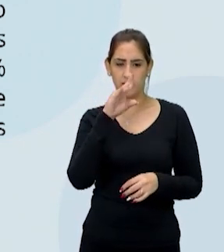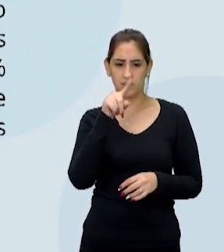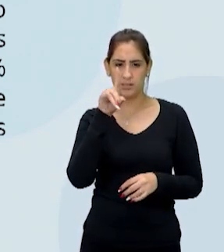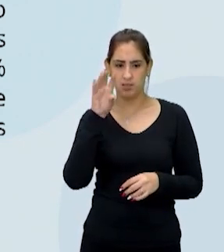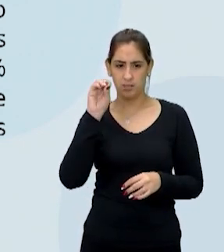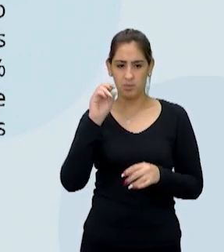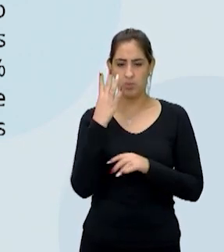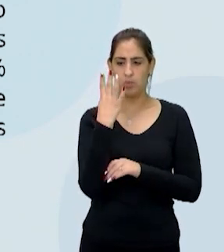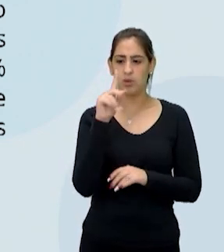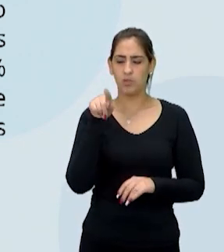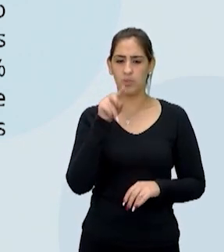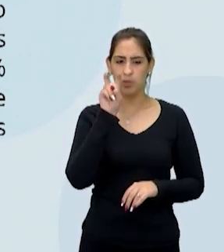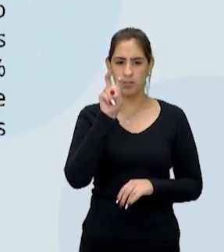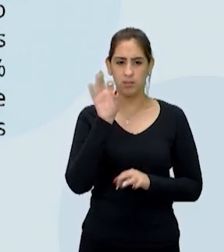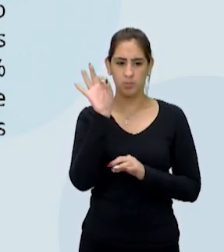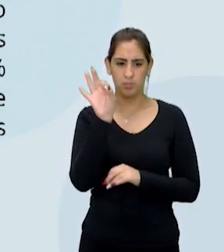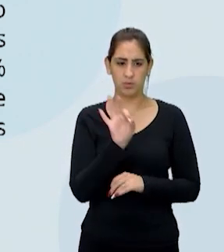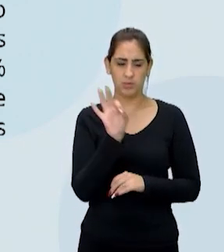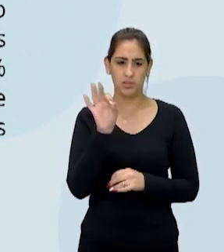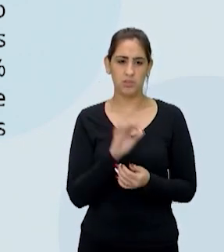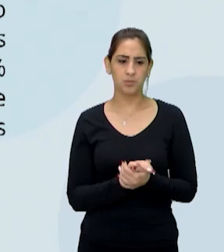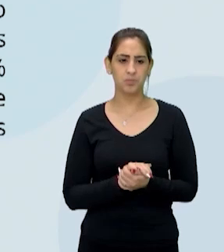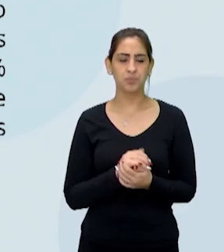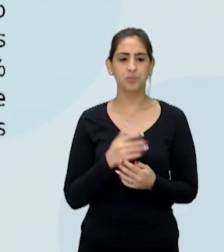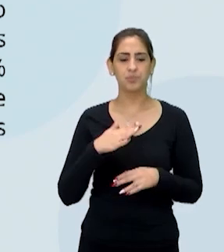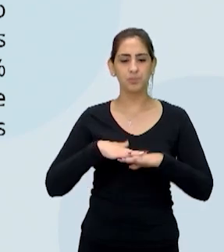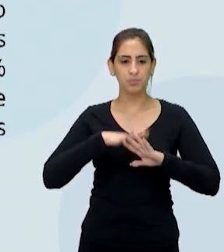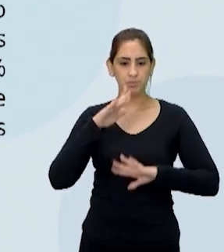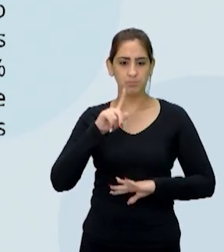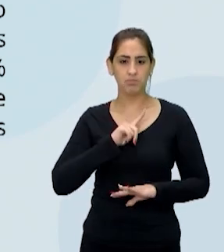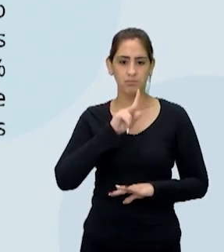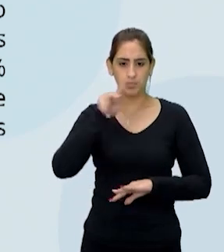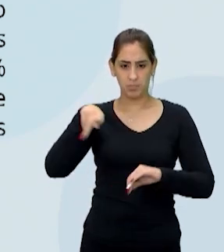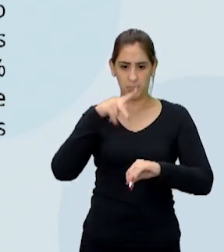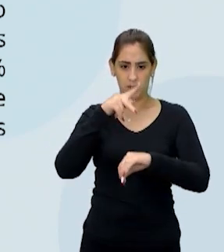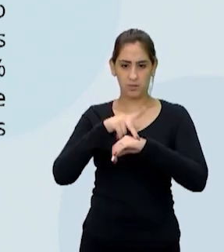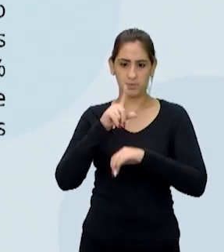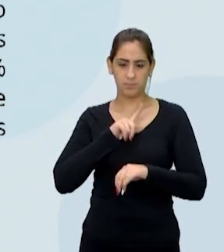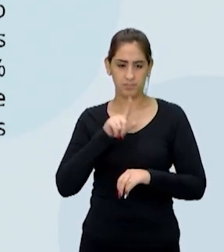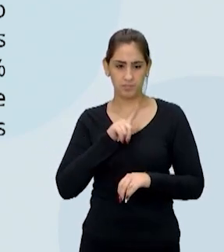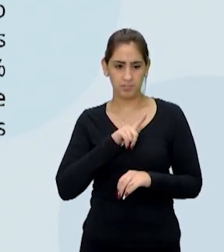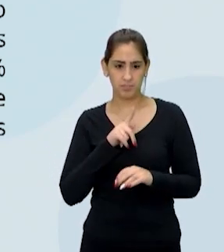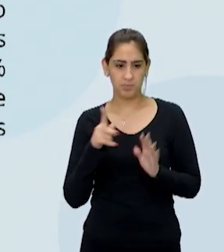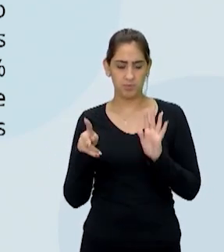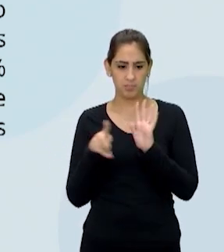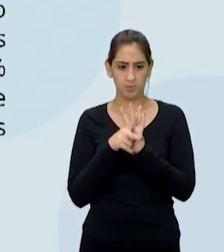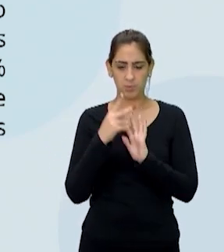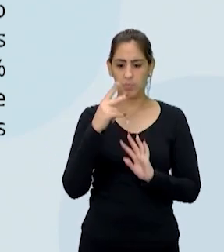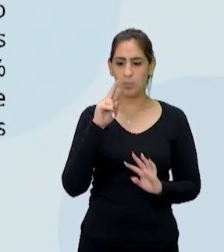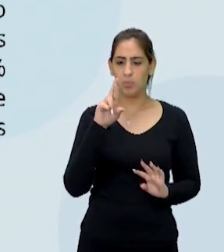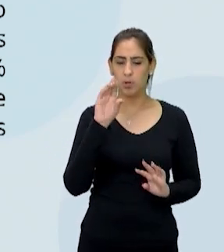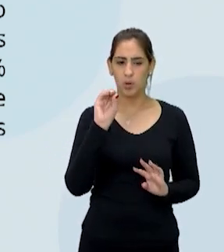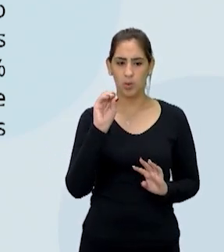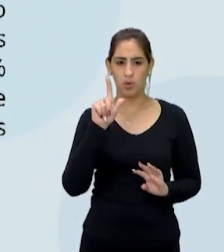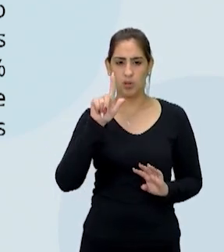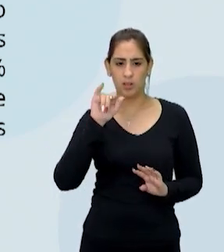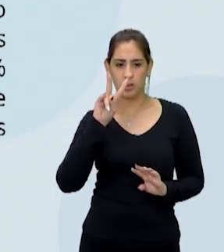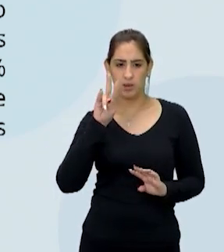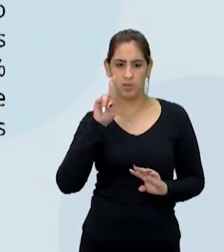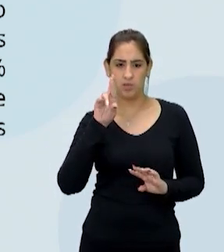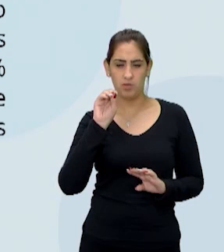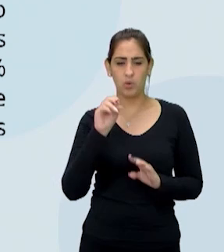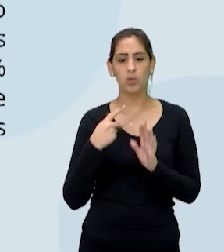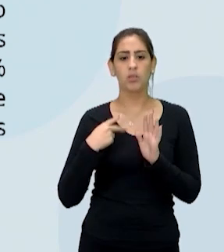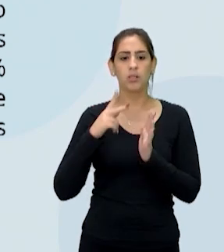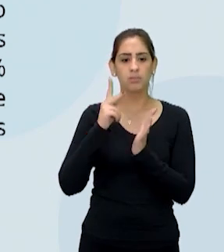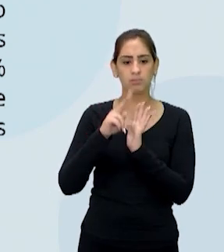,5%. Além do mais, em um país onde, de acordo com o Instituto ProLivro, lê-se apenas